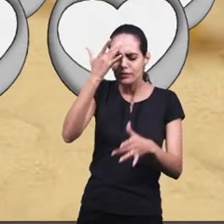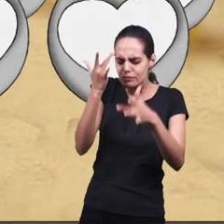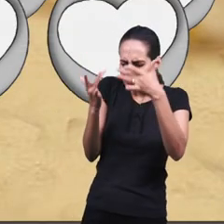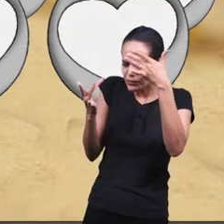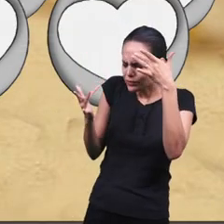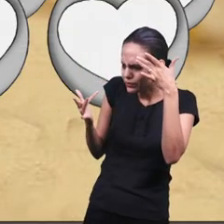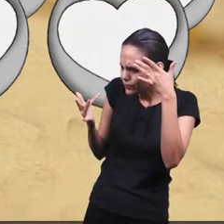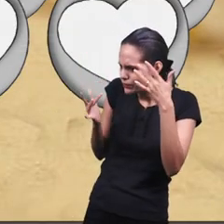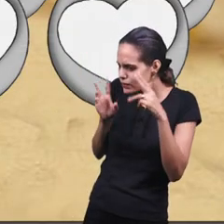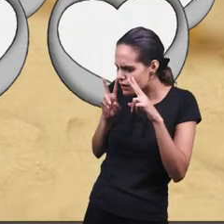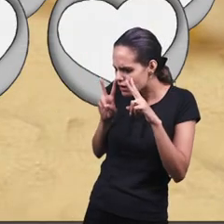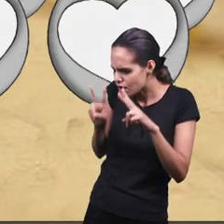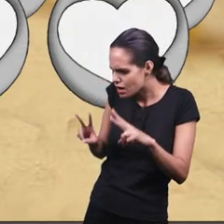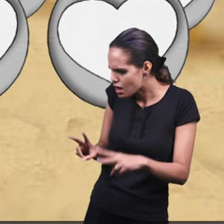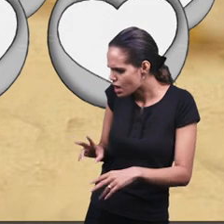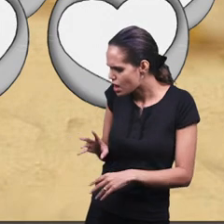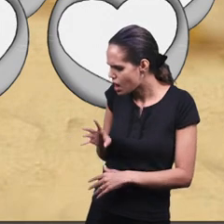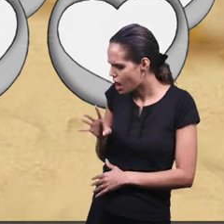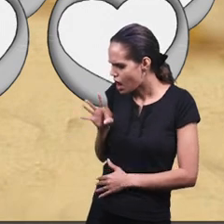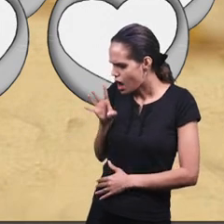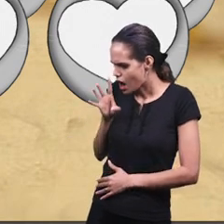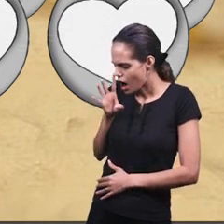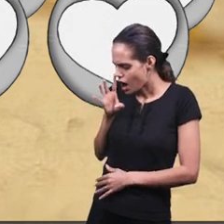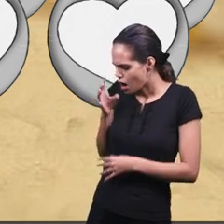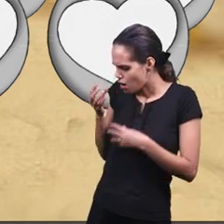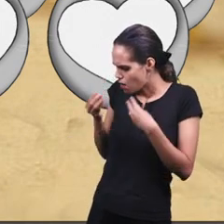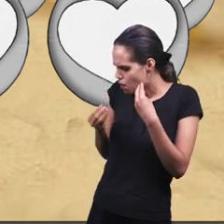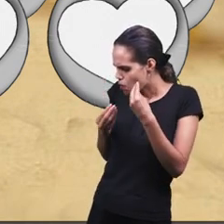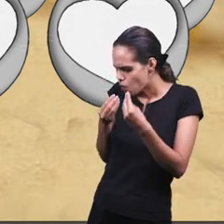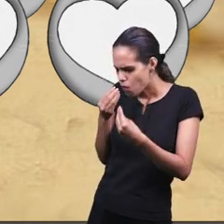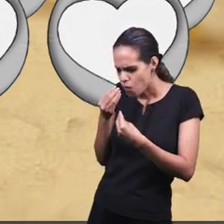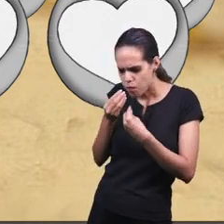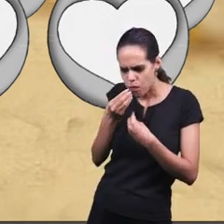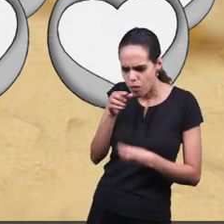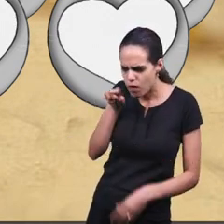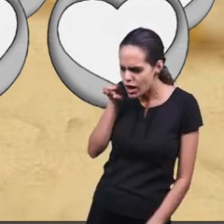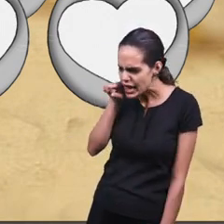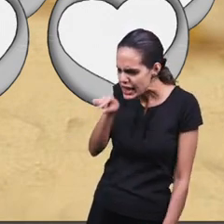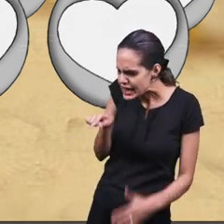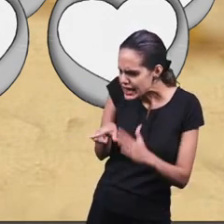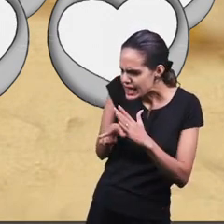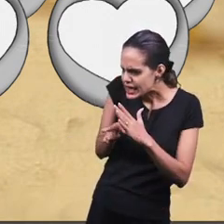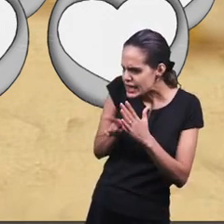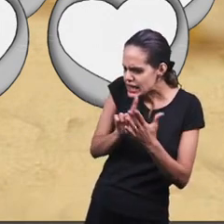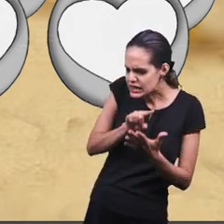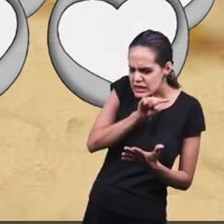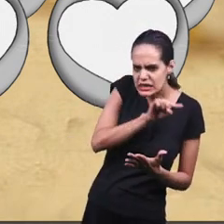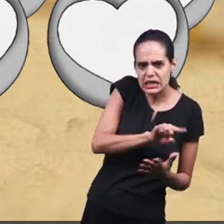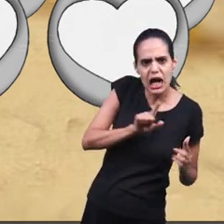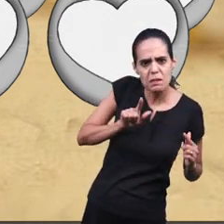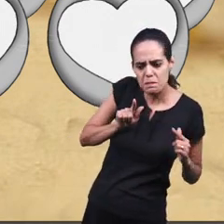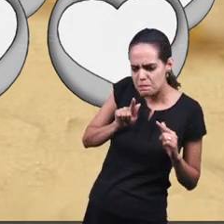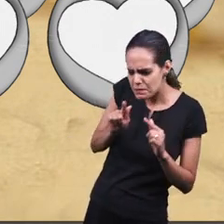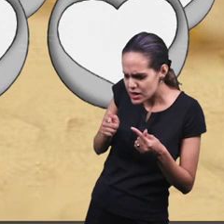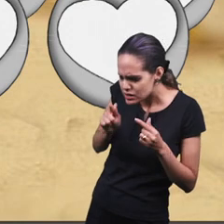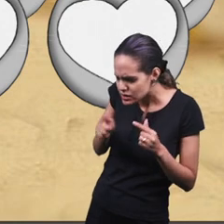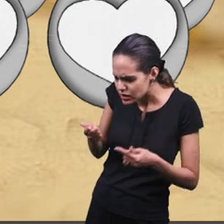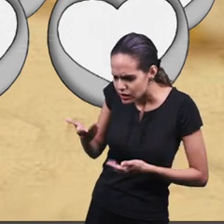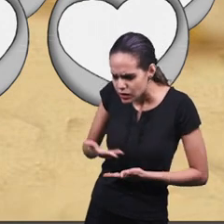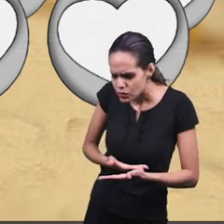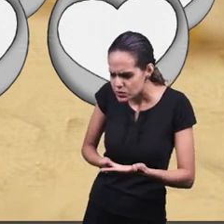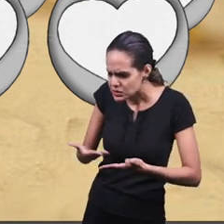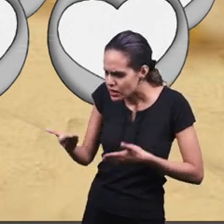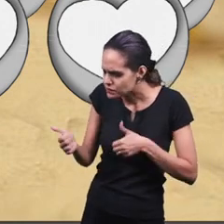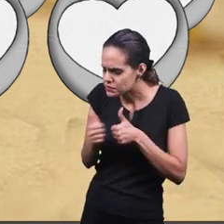que o ouviam Ficavam admirados E falavam Mas não é esse o homem Que perseguia os